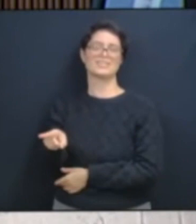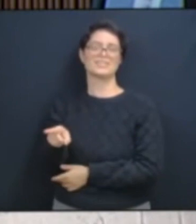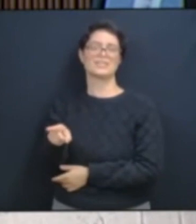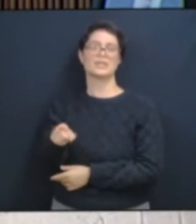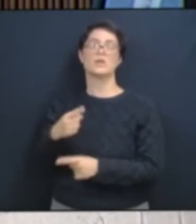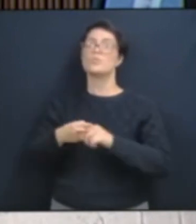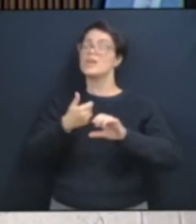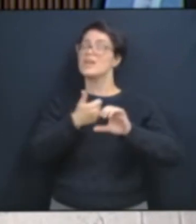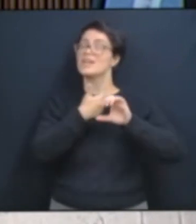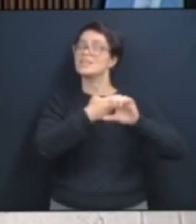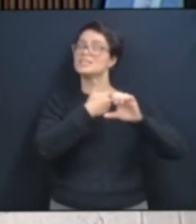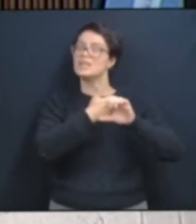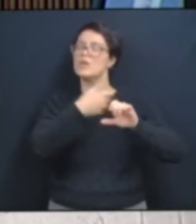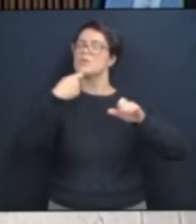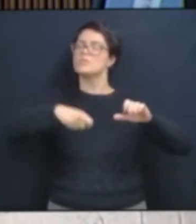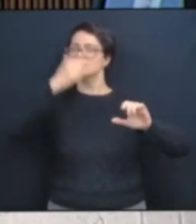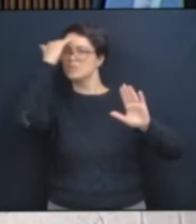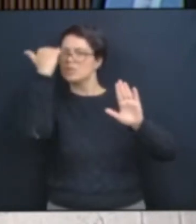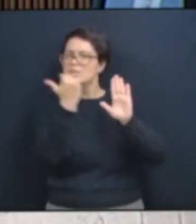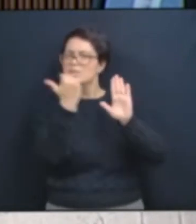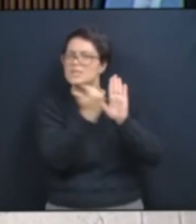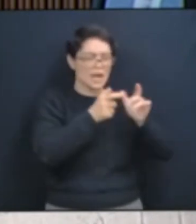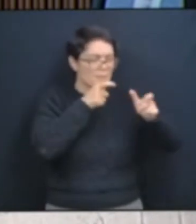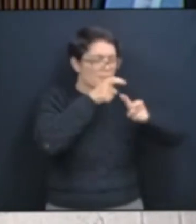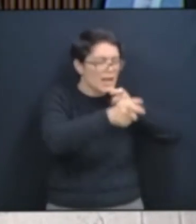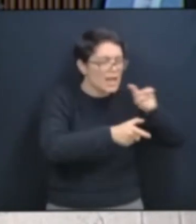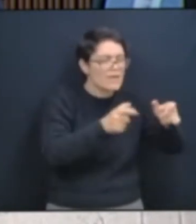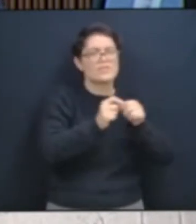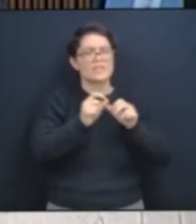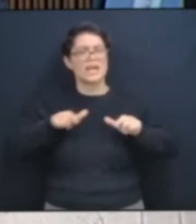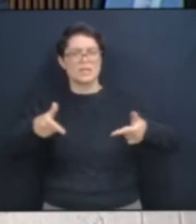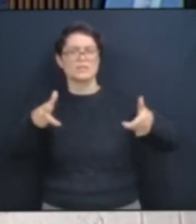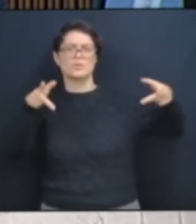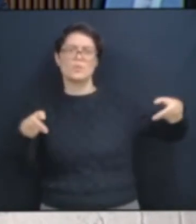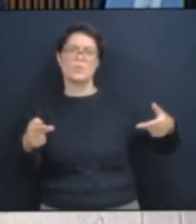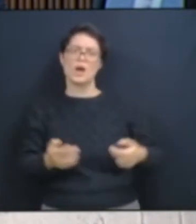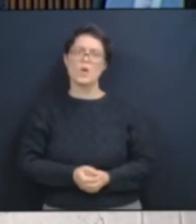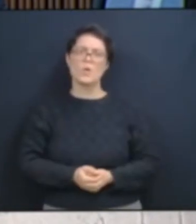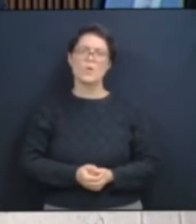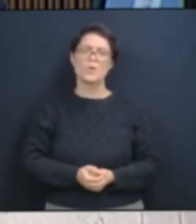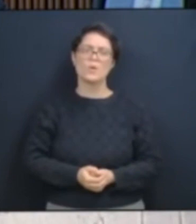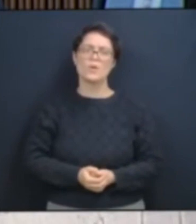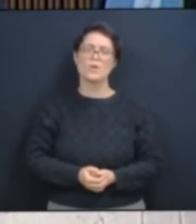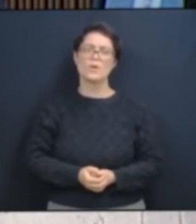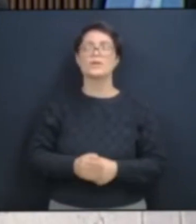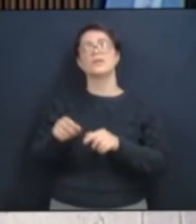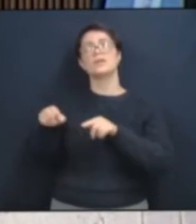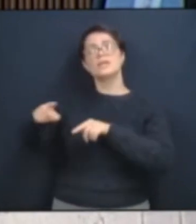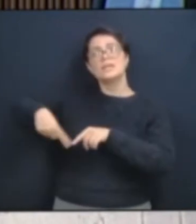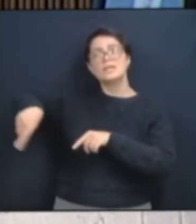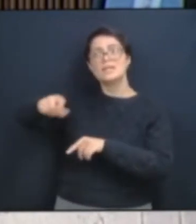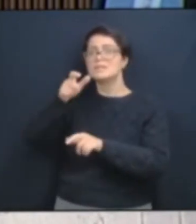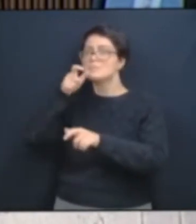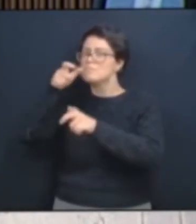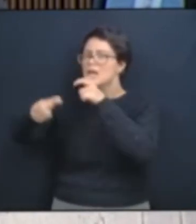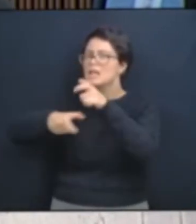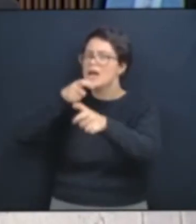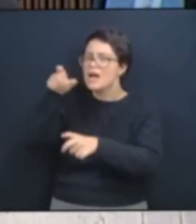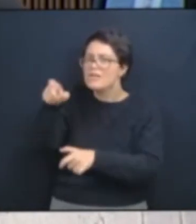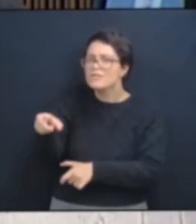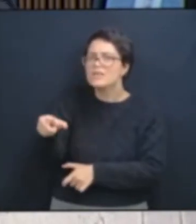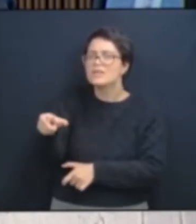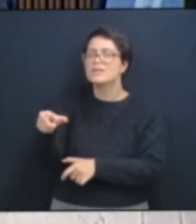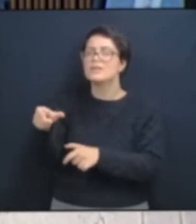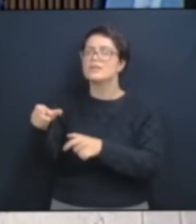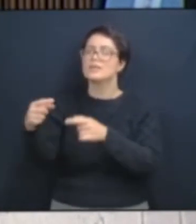cristianismo. Transformar as palavras em ações. Aliás, as palavras deles, são ações contra o que a